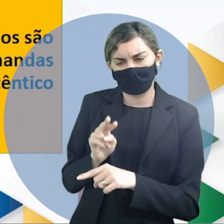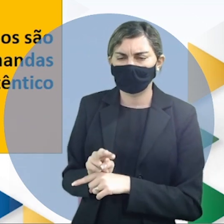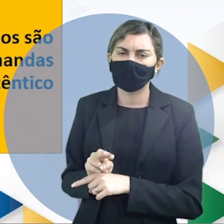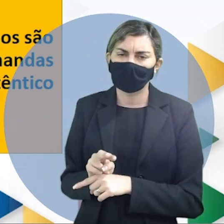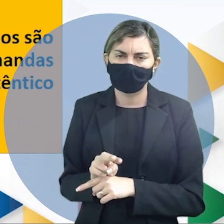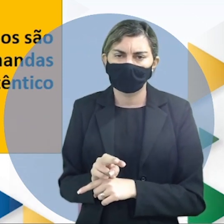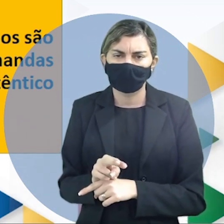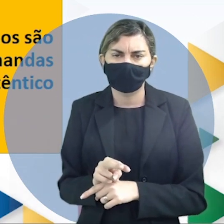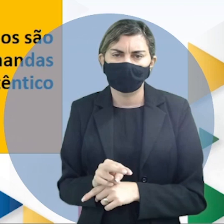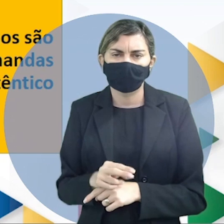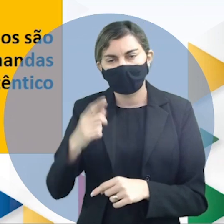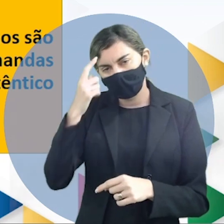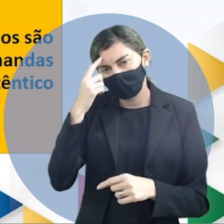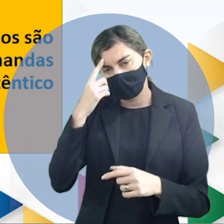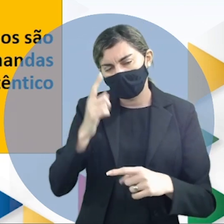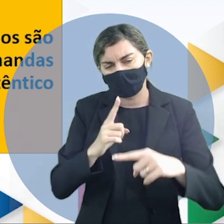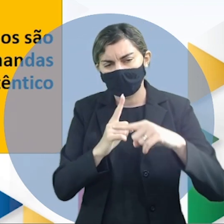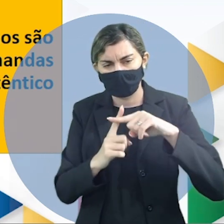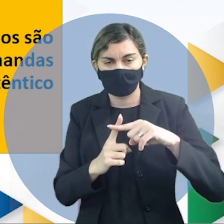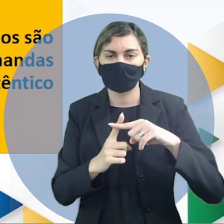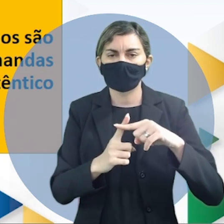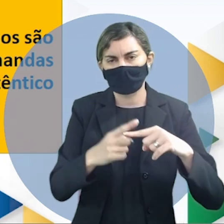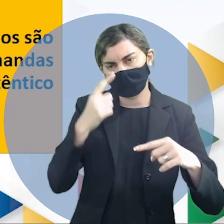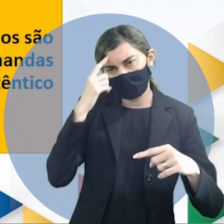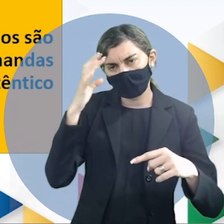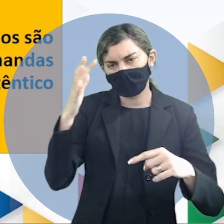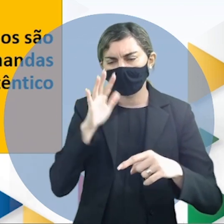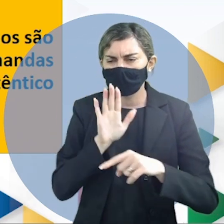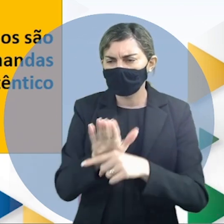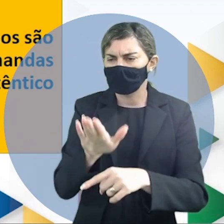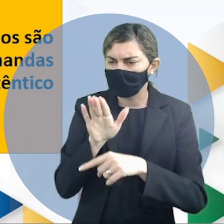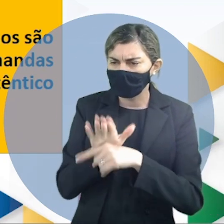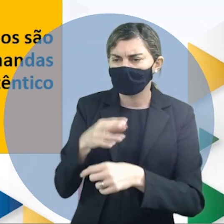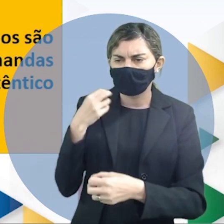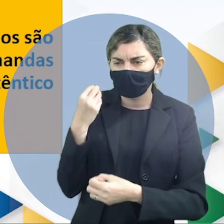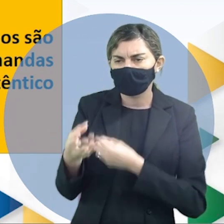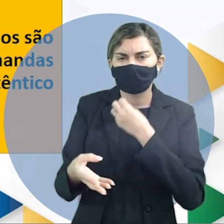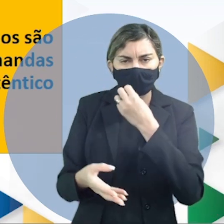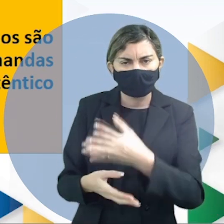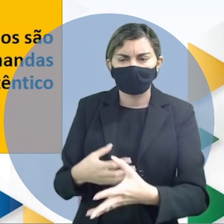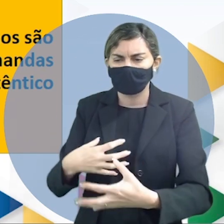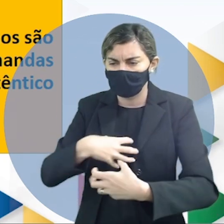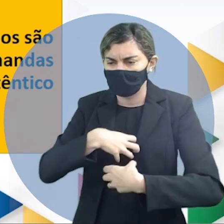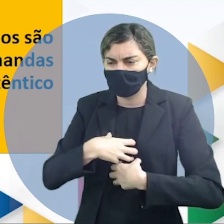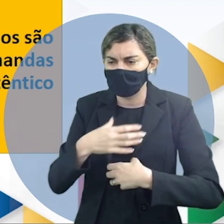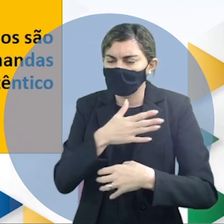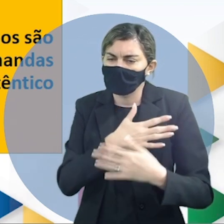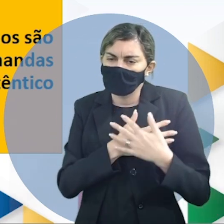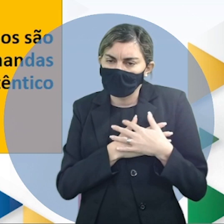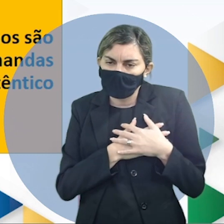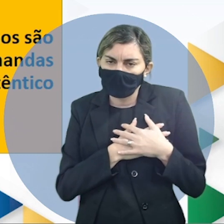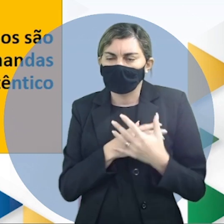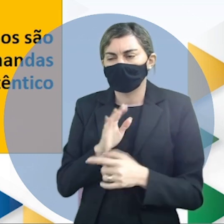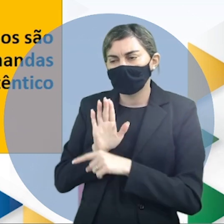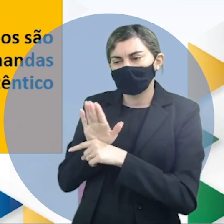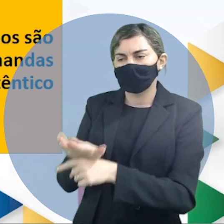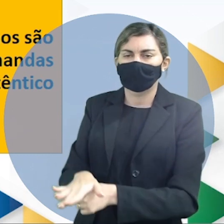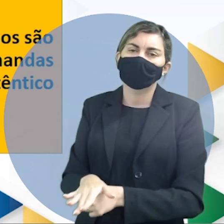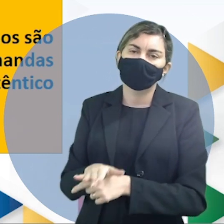estados mentais positivos como a generosidade e a compaixão decididamente